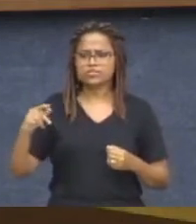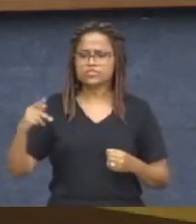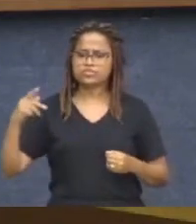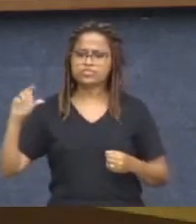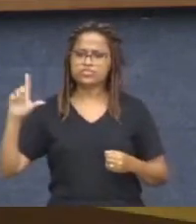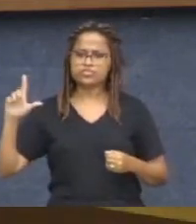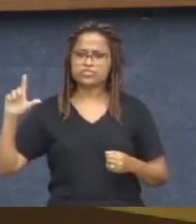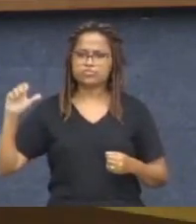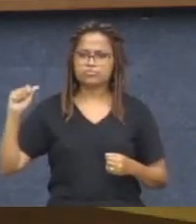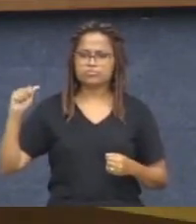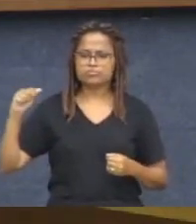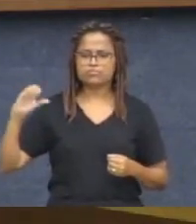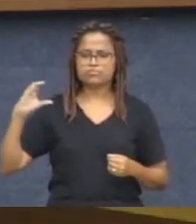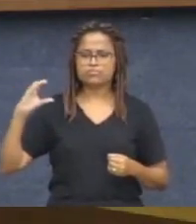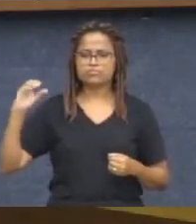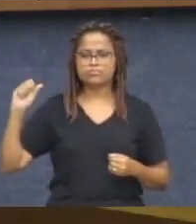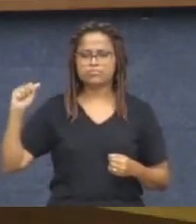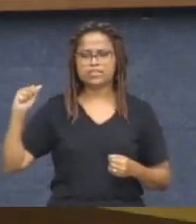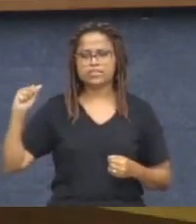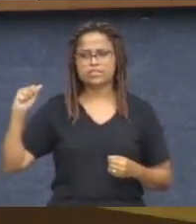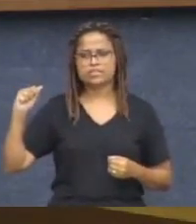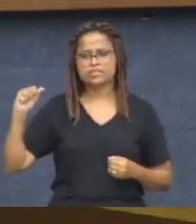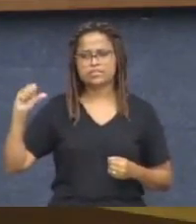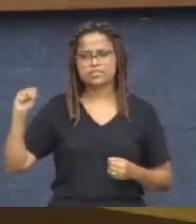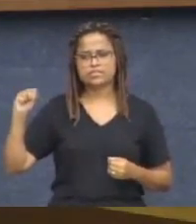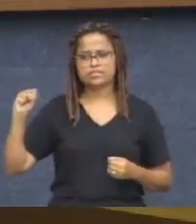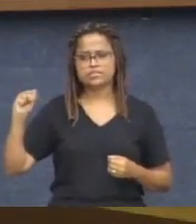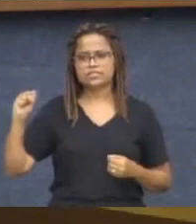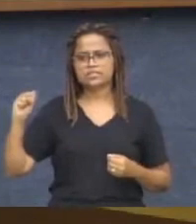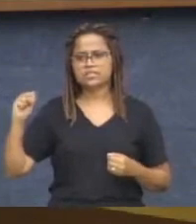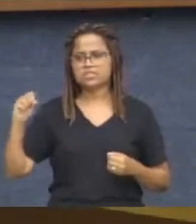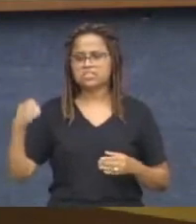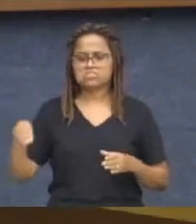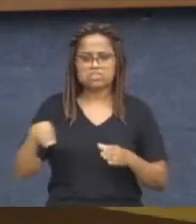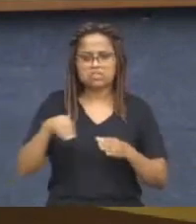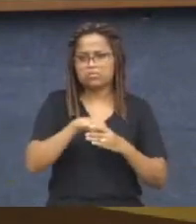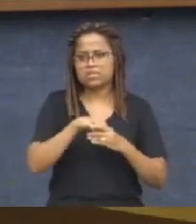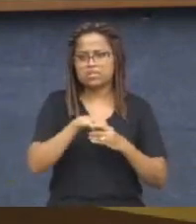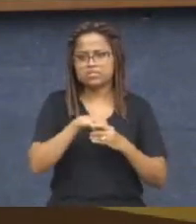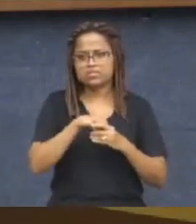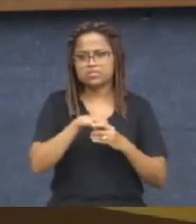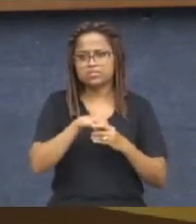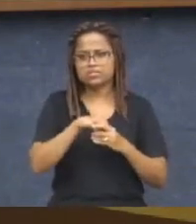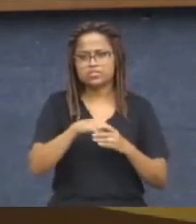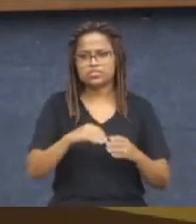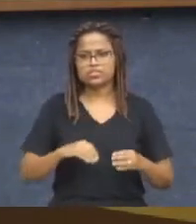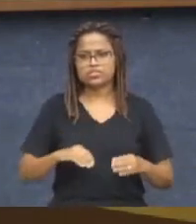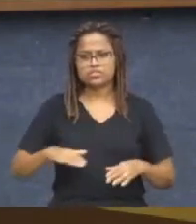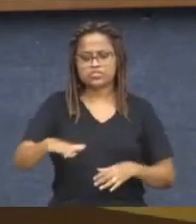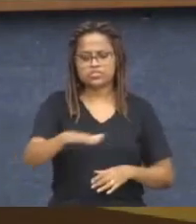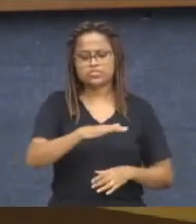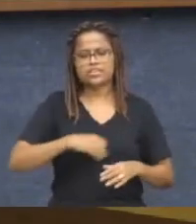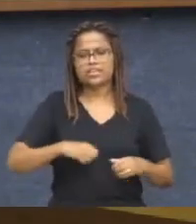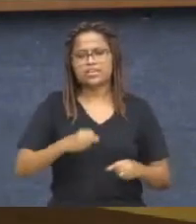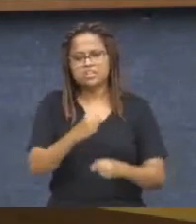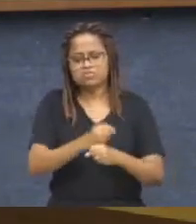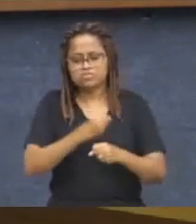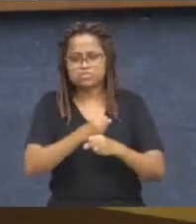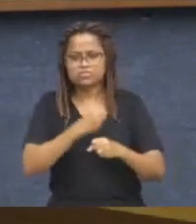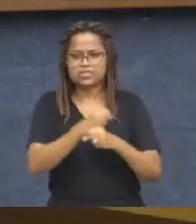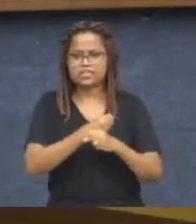sobre placas de aquecimento solar não entram no cômputo de área construída da edificação. Então,